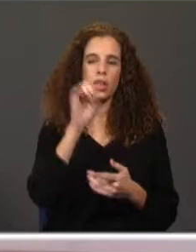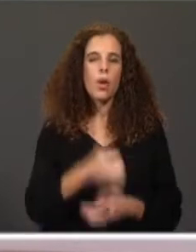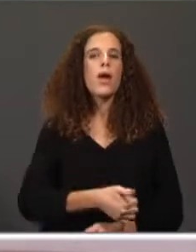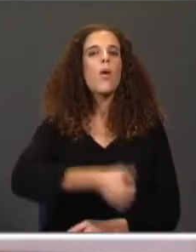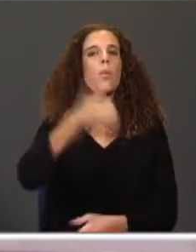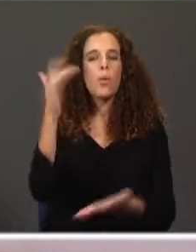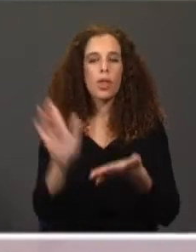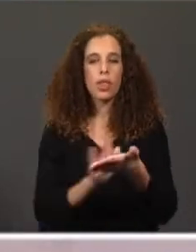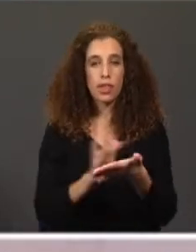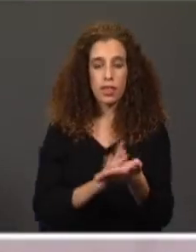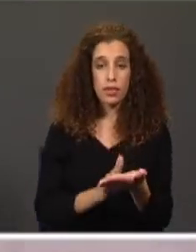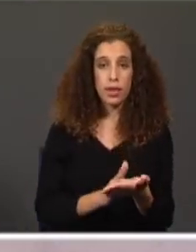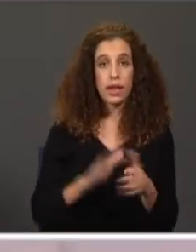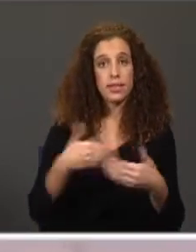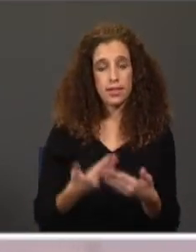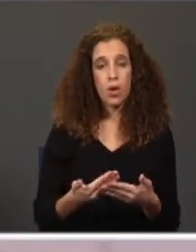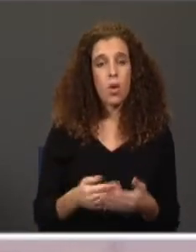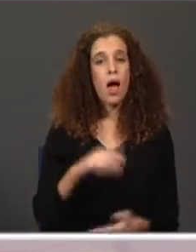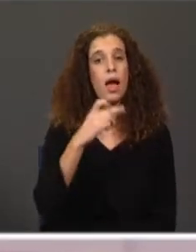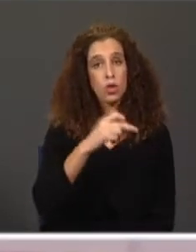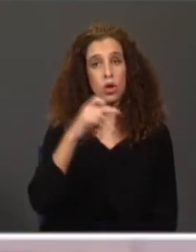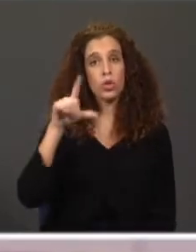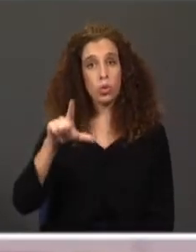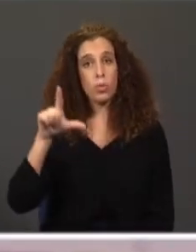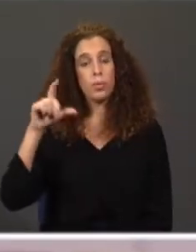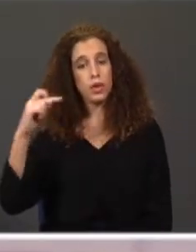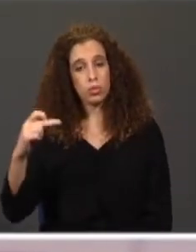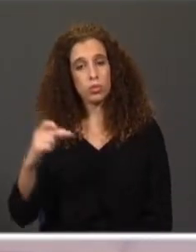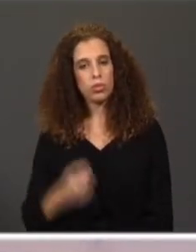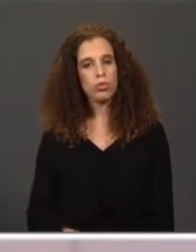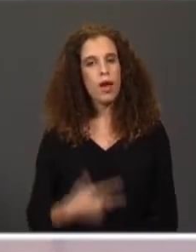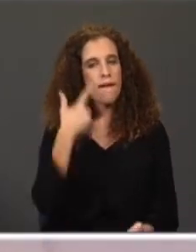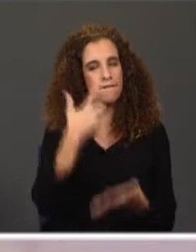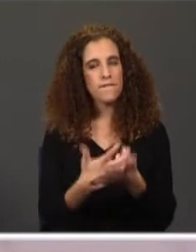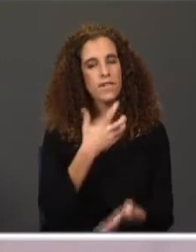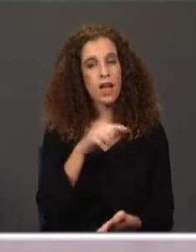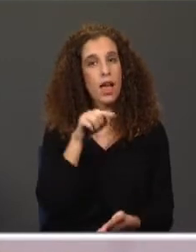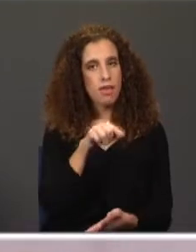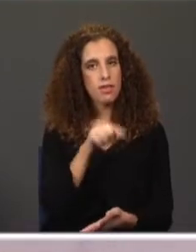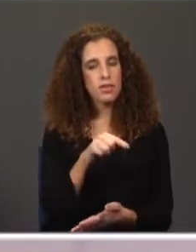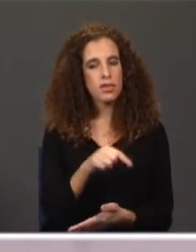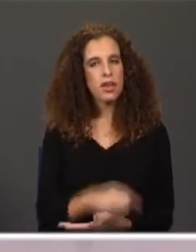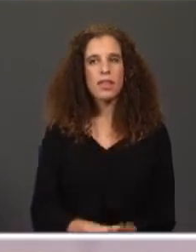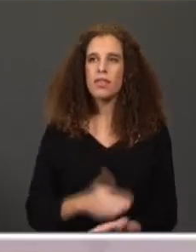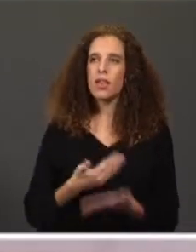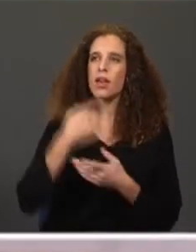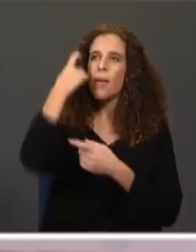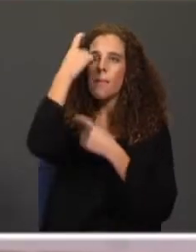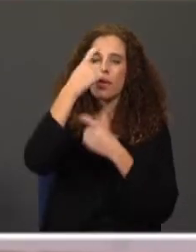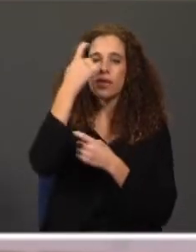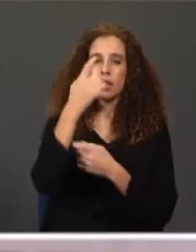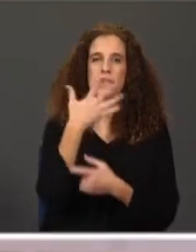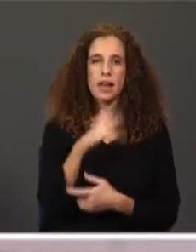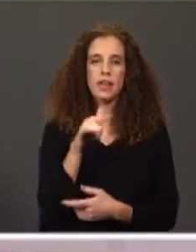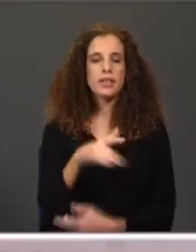Lobo Antunes sublinha essa qualidade de um bom livro e deixa-nos a pensar que se calhar ele terá esse